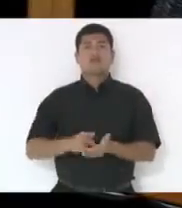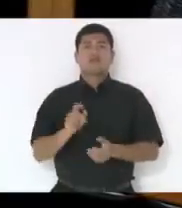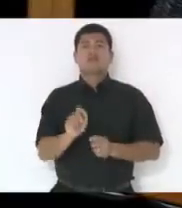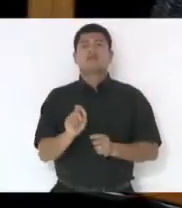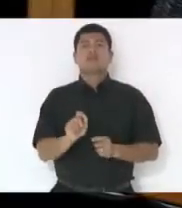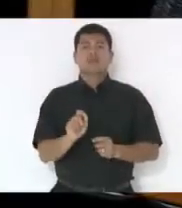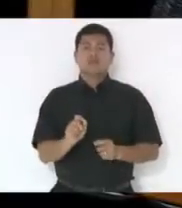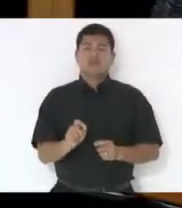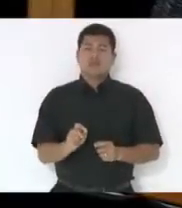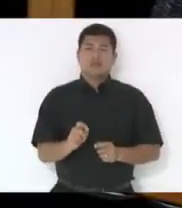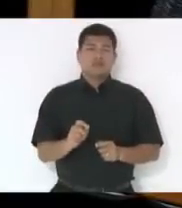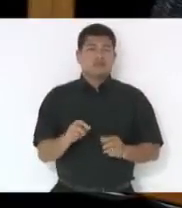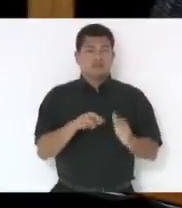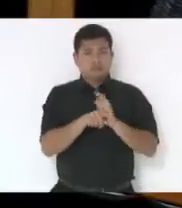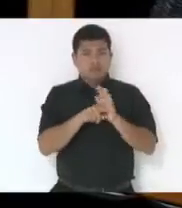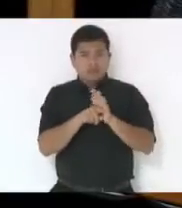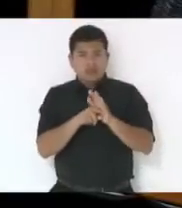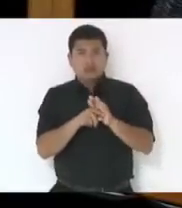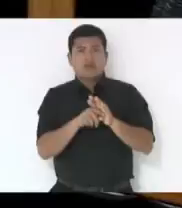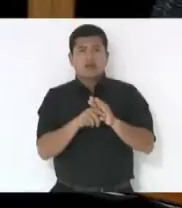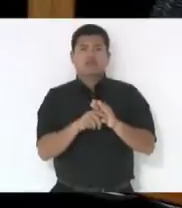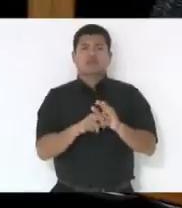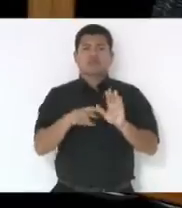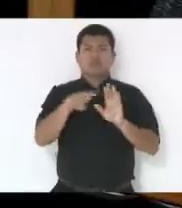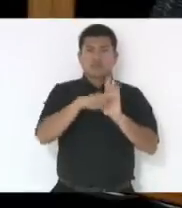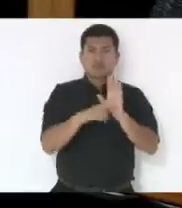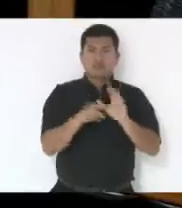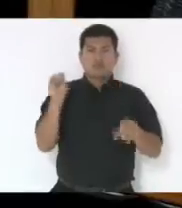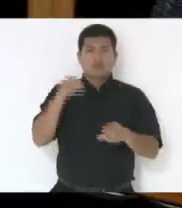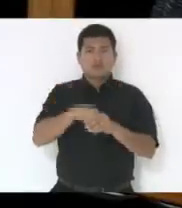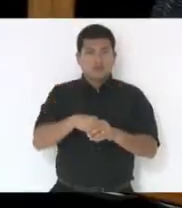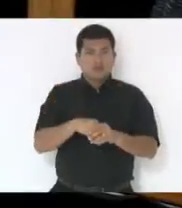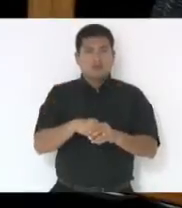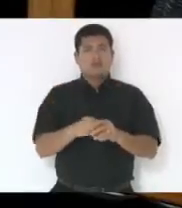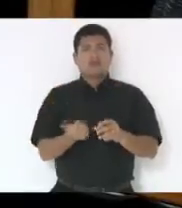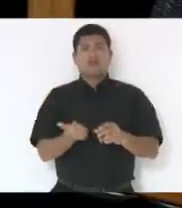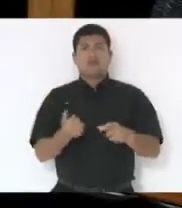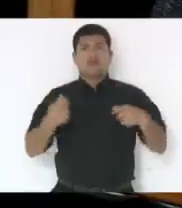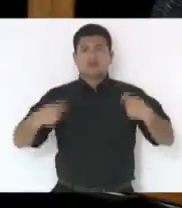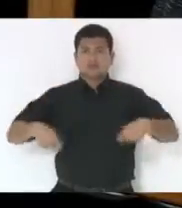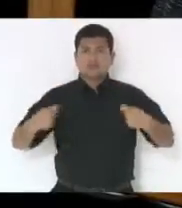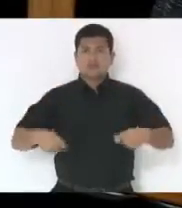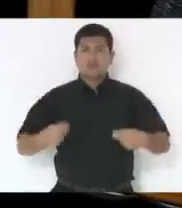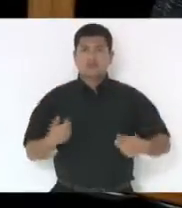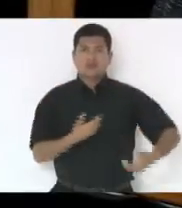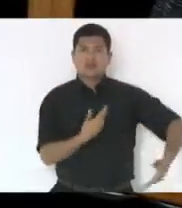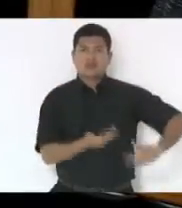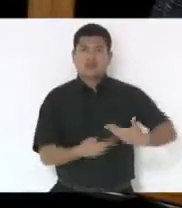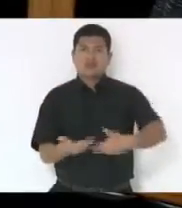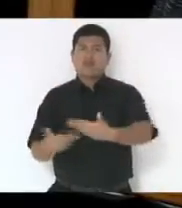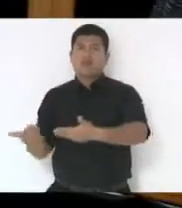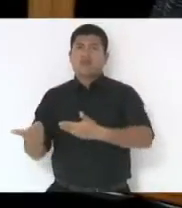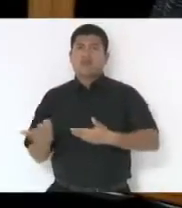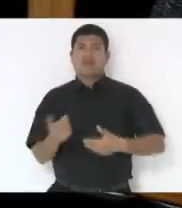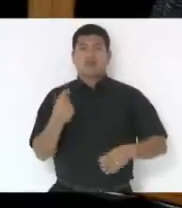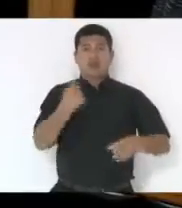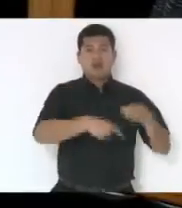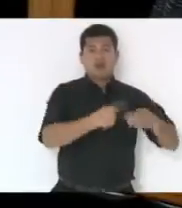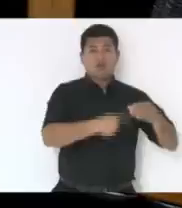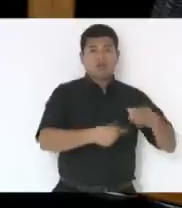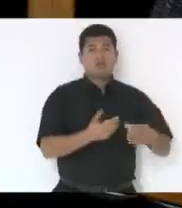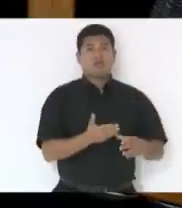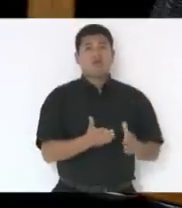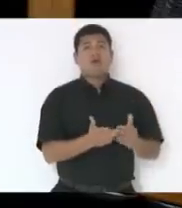rever melhor o regimento em casa de como operacionalizar essa tramitação que passa lá nas comissões